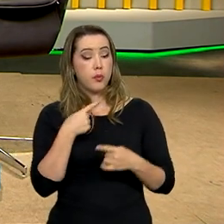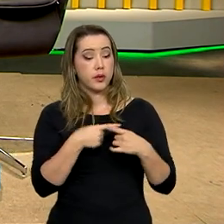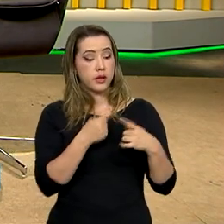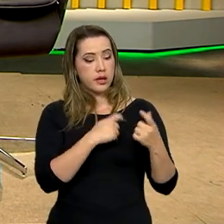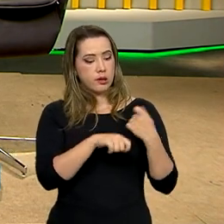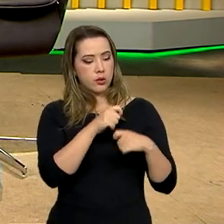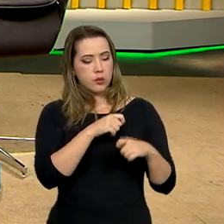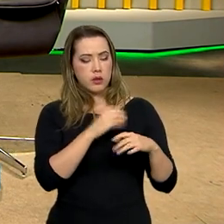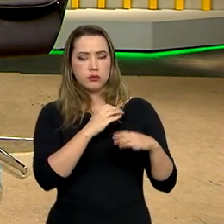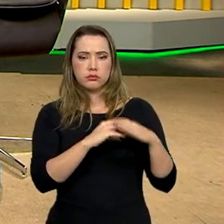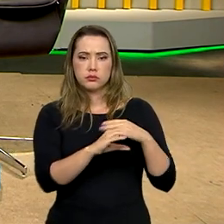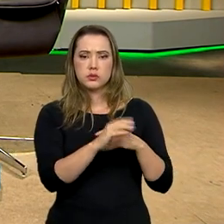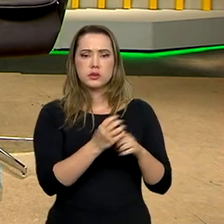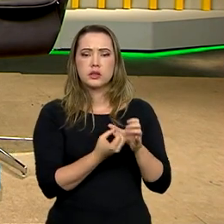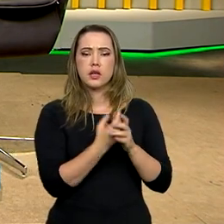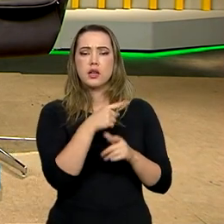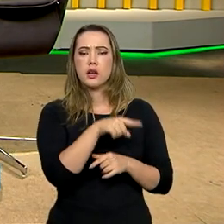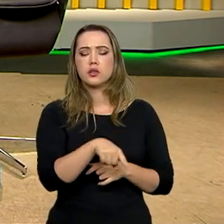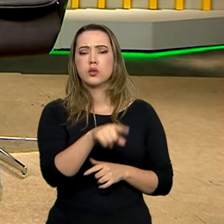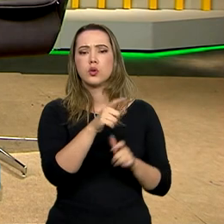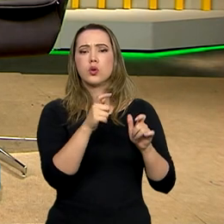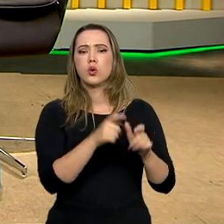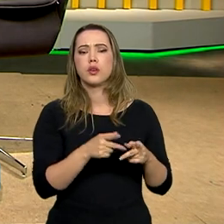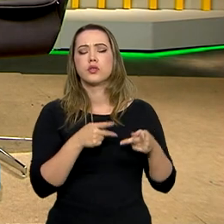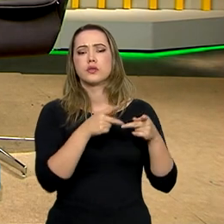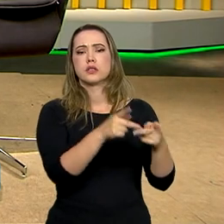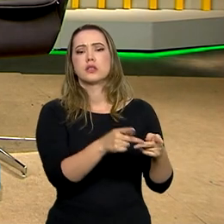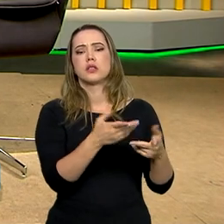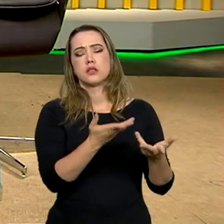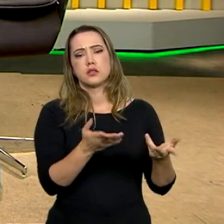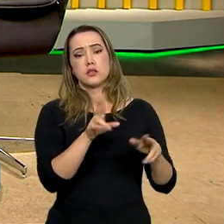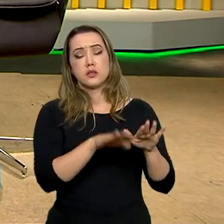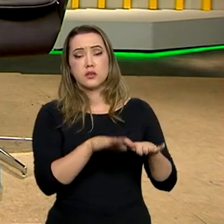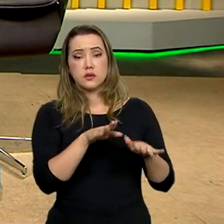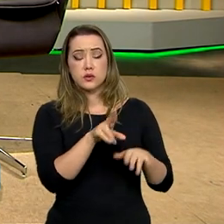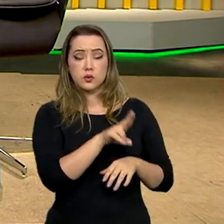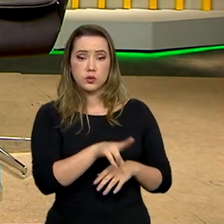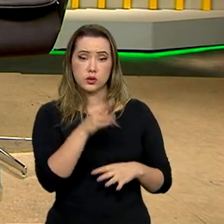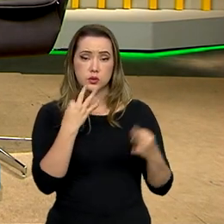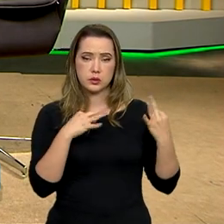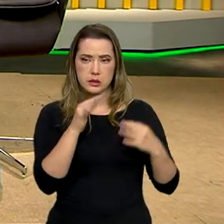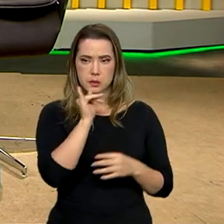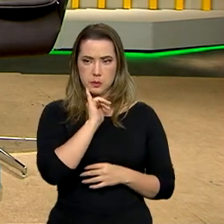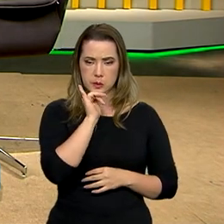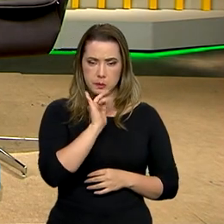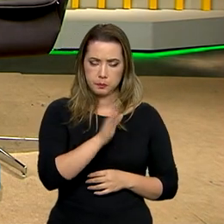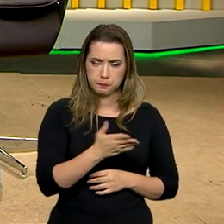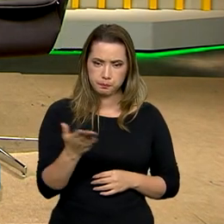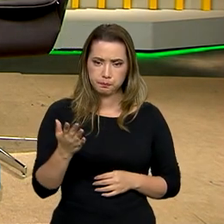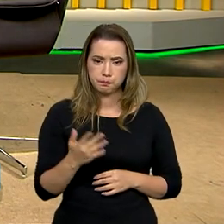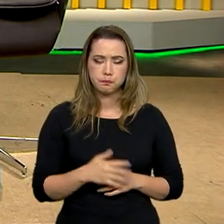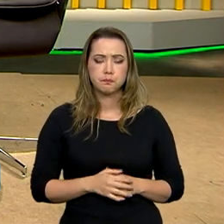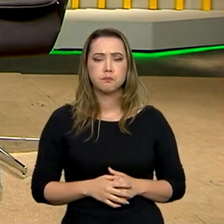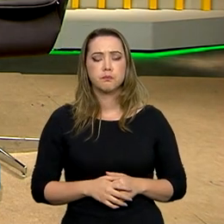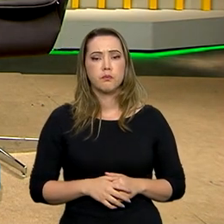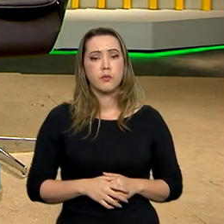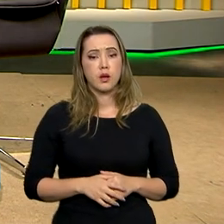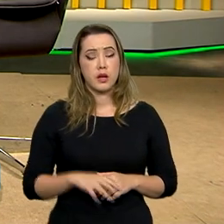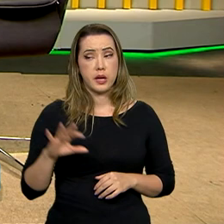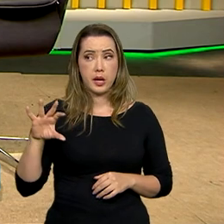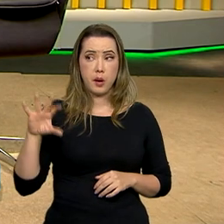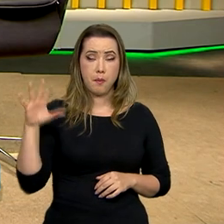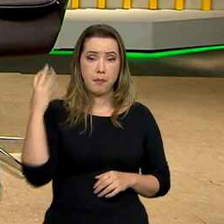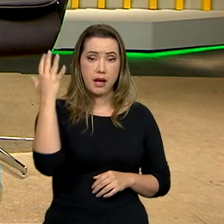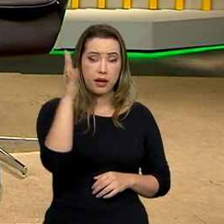economia que é gerada através da visitação, através do turismo. Vou dar um exemplo para todos aqui, que é o Parque